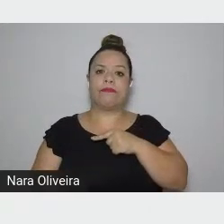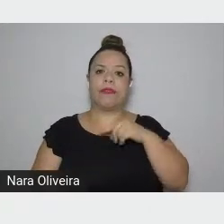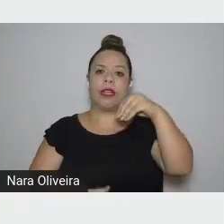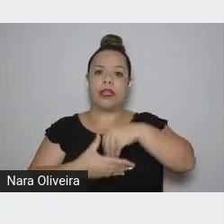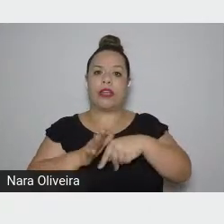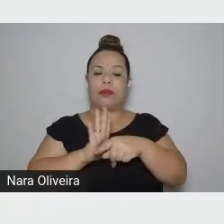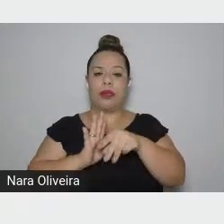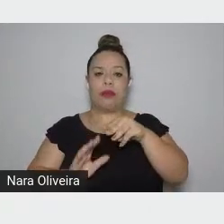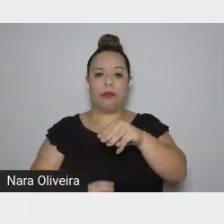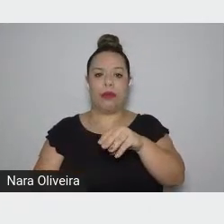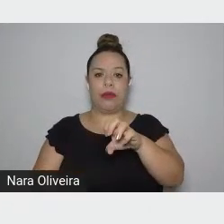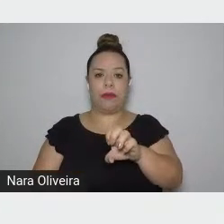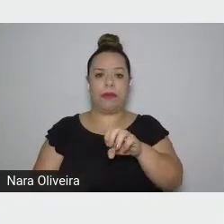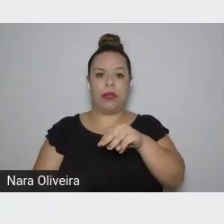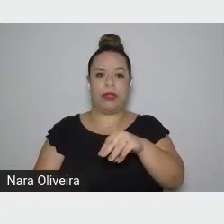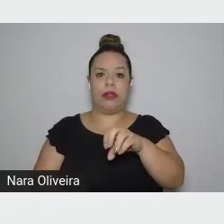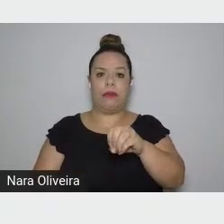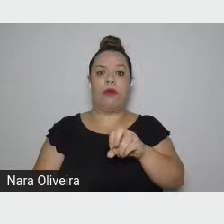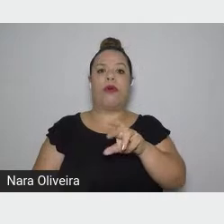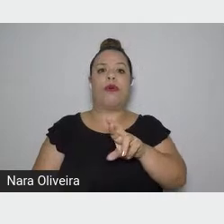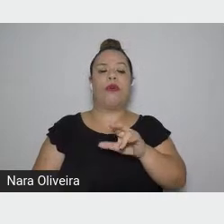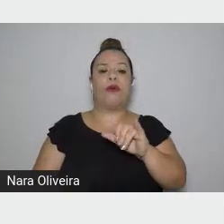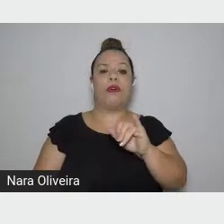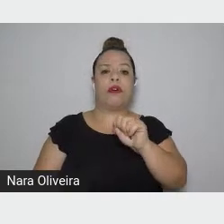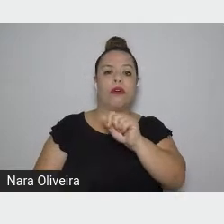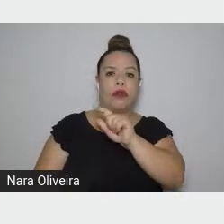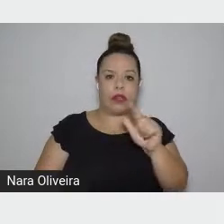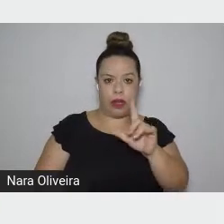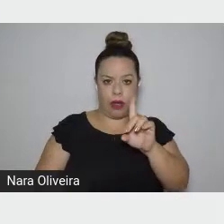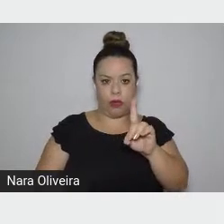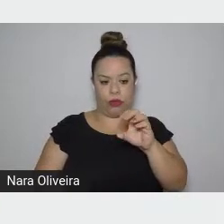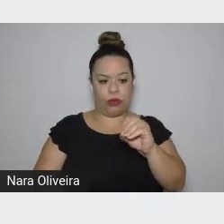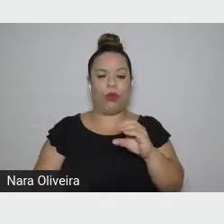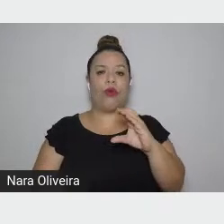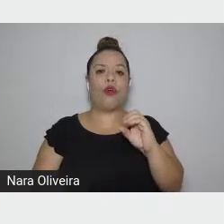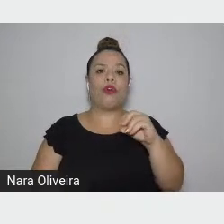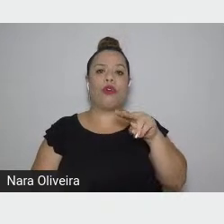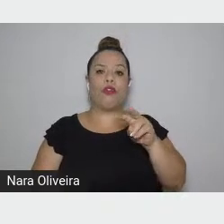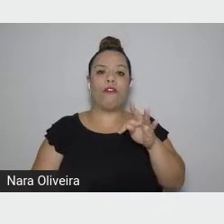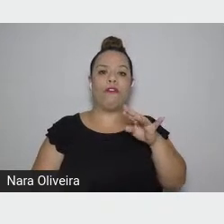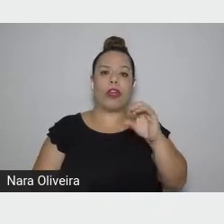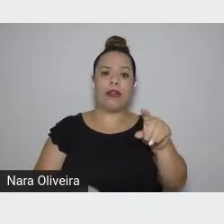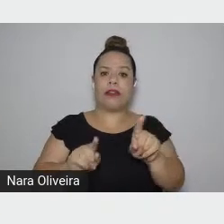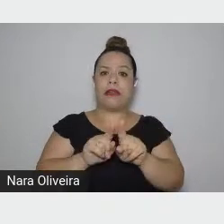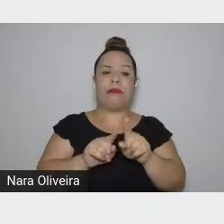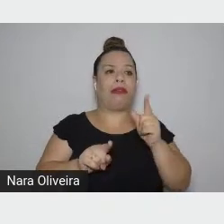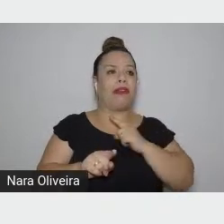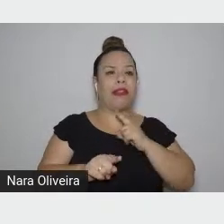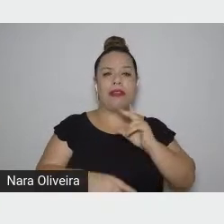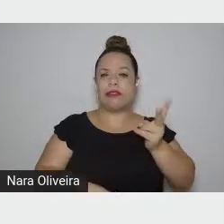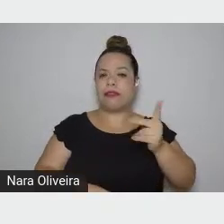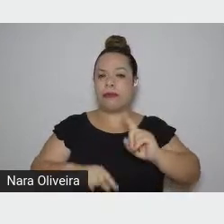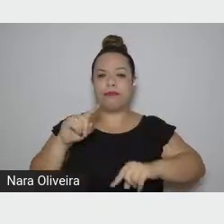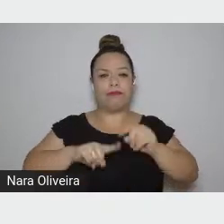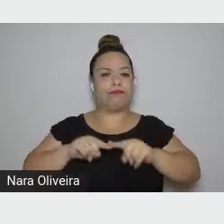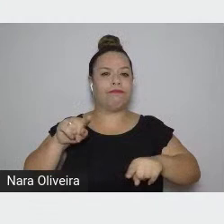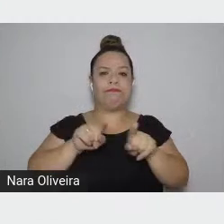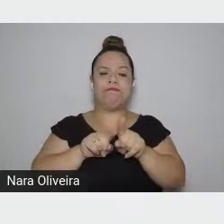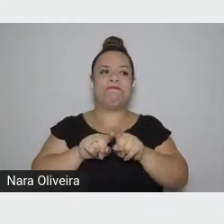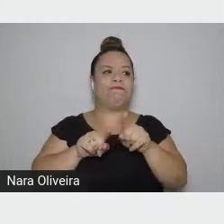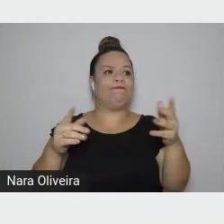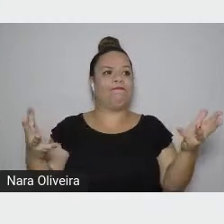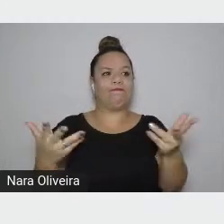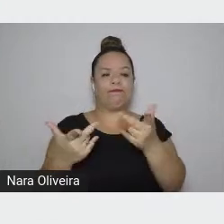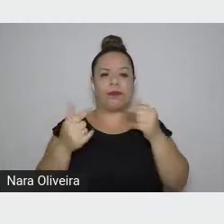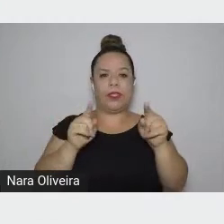que sobrevoa na própria obra, magnificamente, o convento e os seus